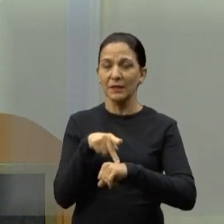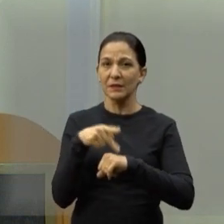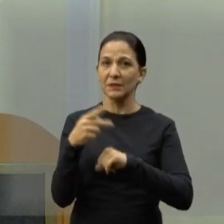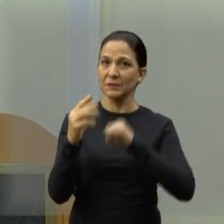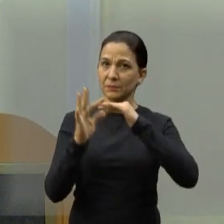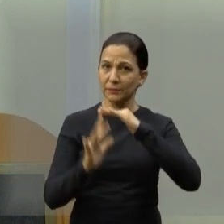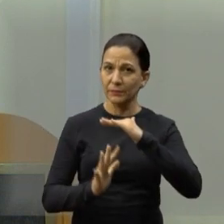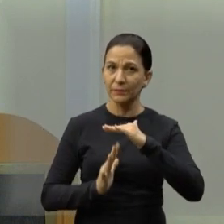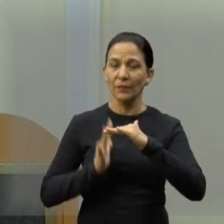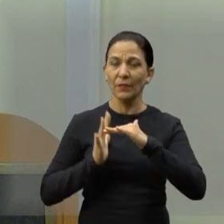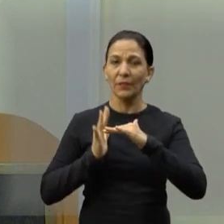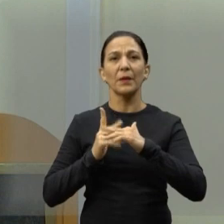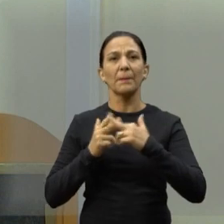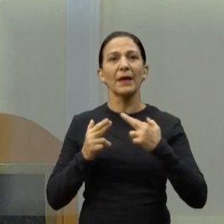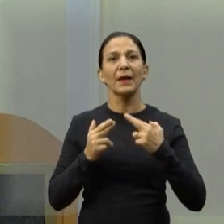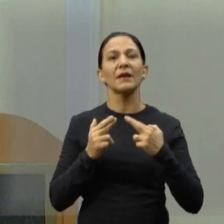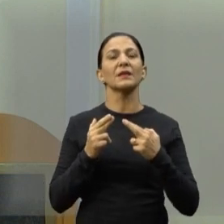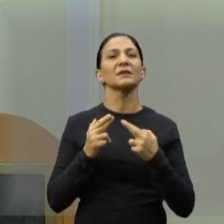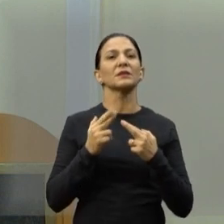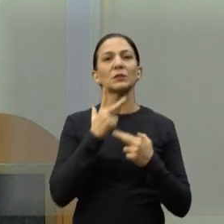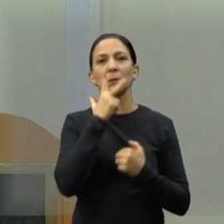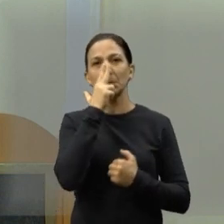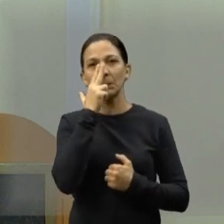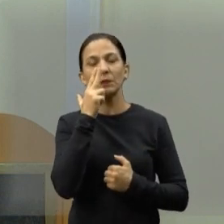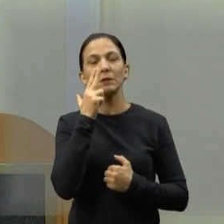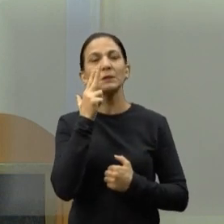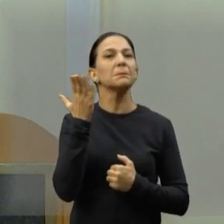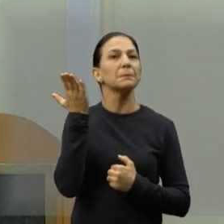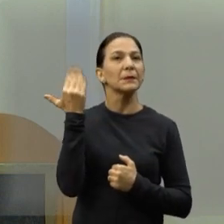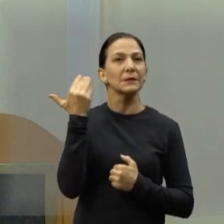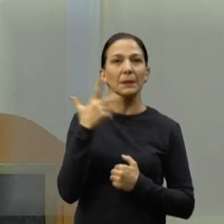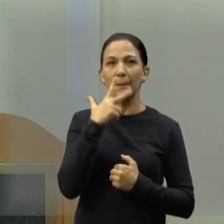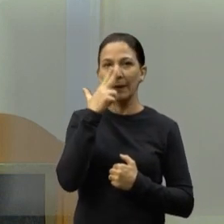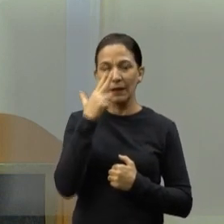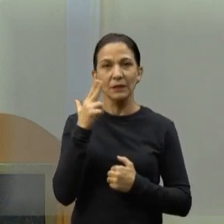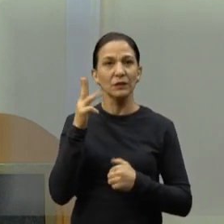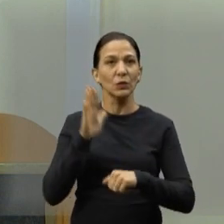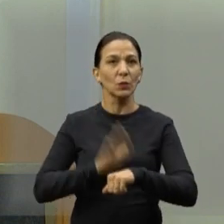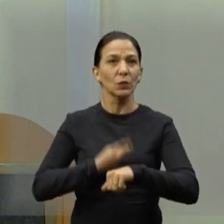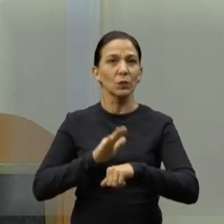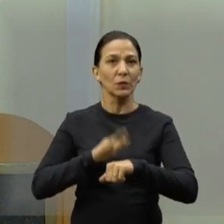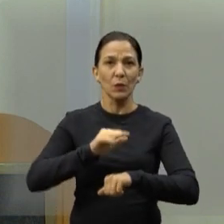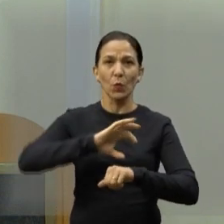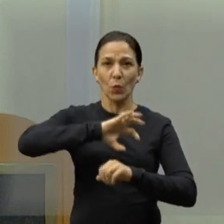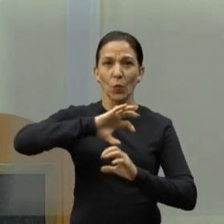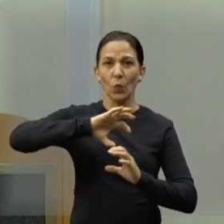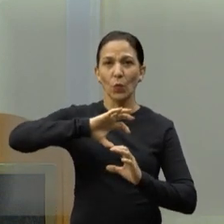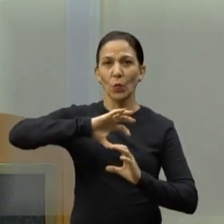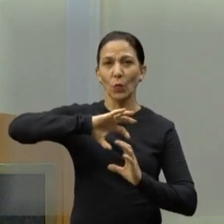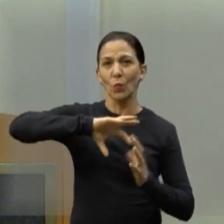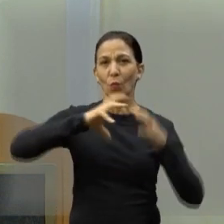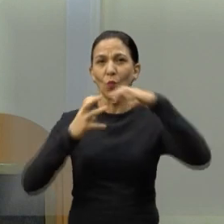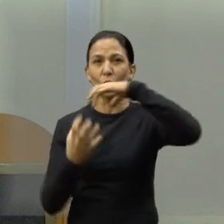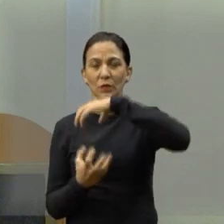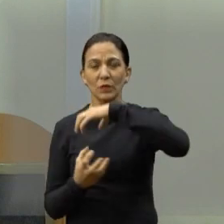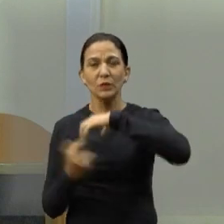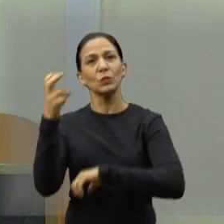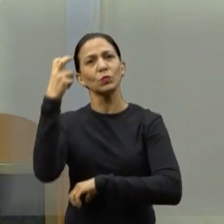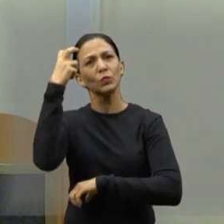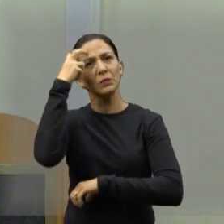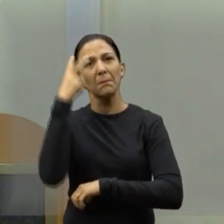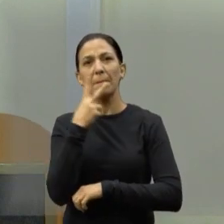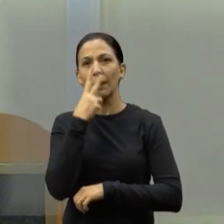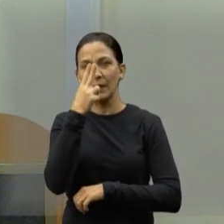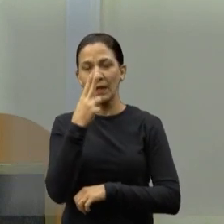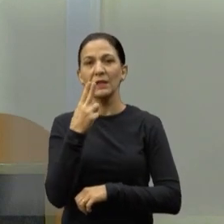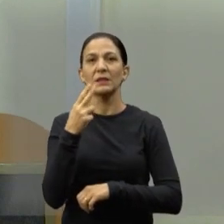coisa do passado é desconhecer o tempo das transformações culturais. A urgência de